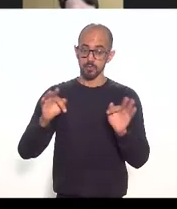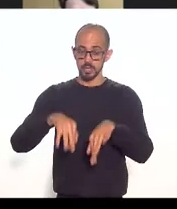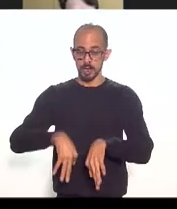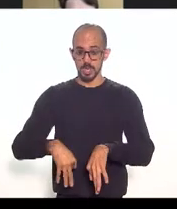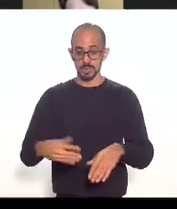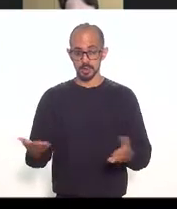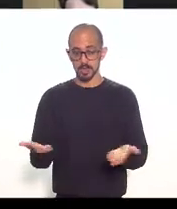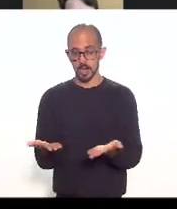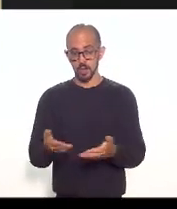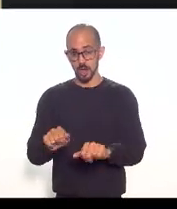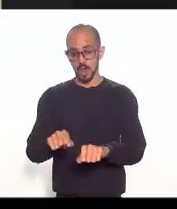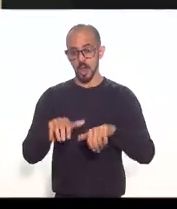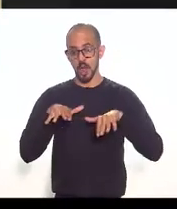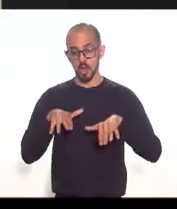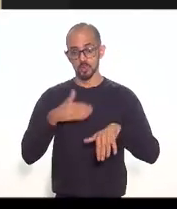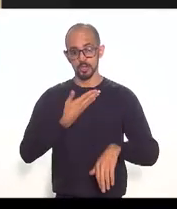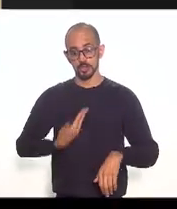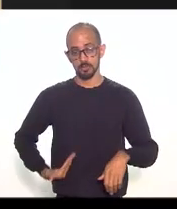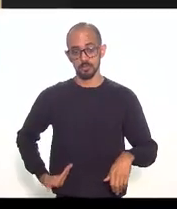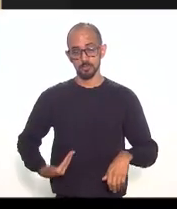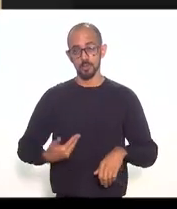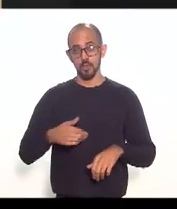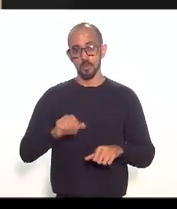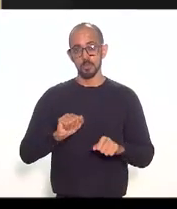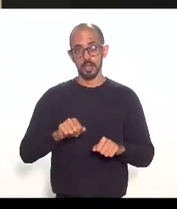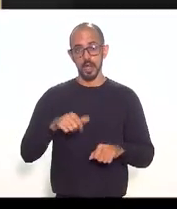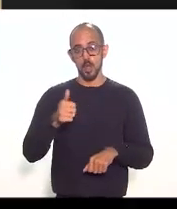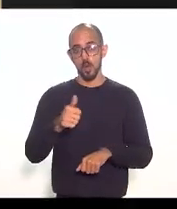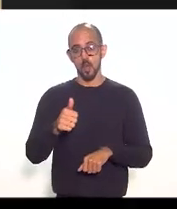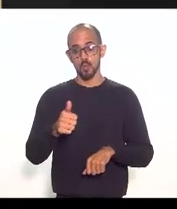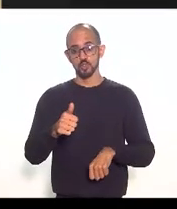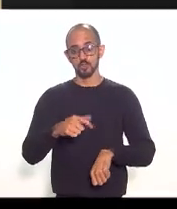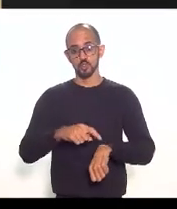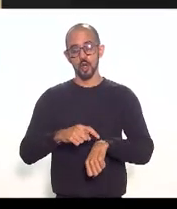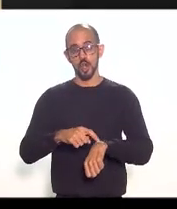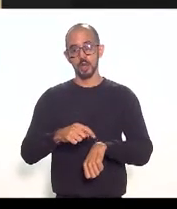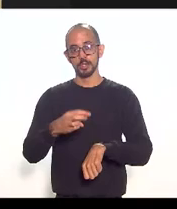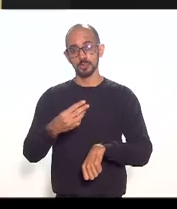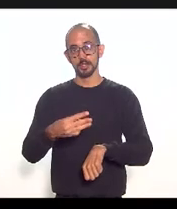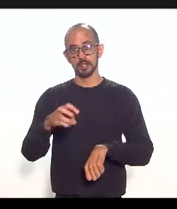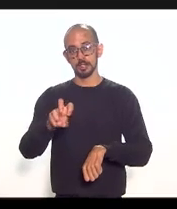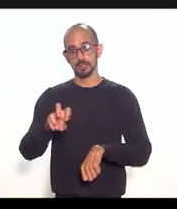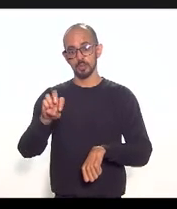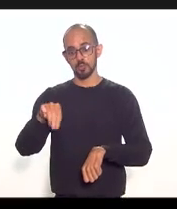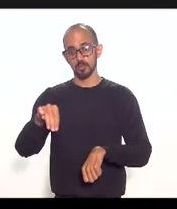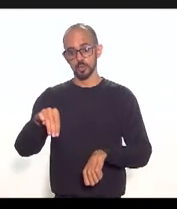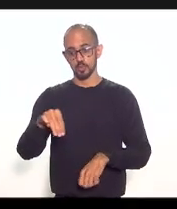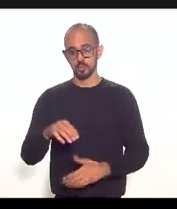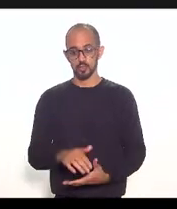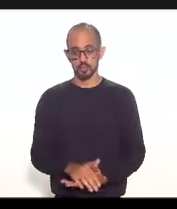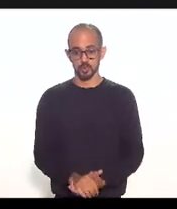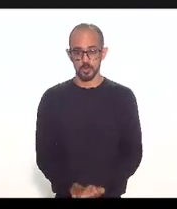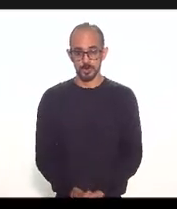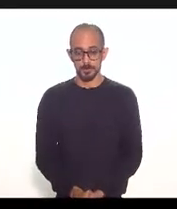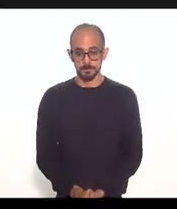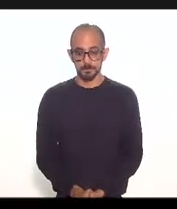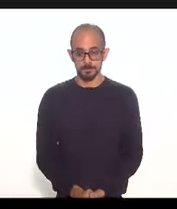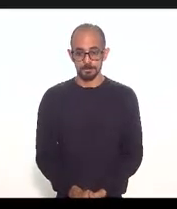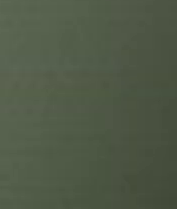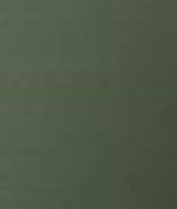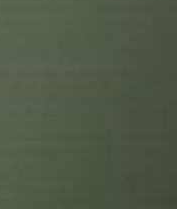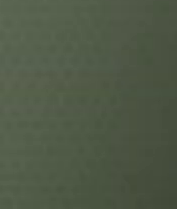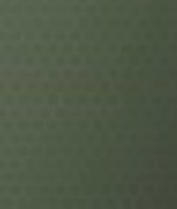nossa audiência pública às 11 horas e 35 minutos muito obrigado e tenham um bom obrigado